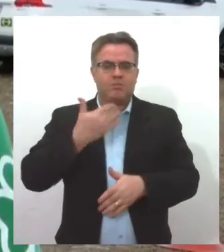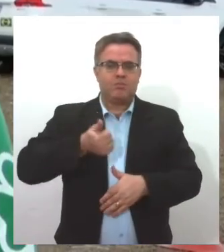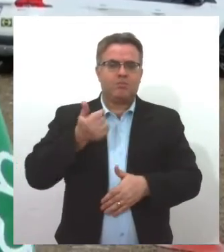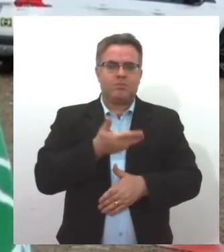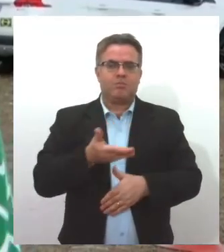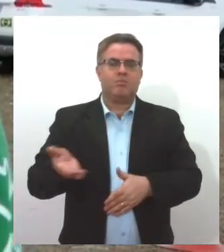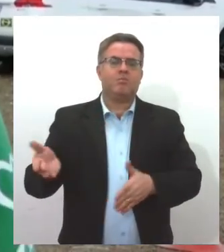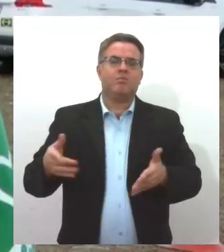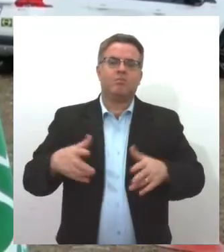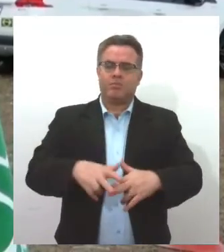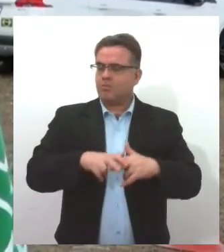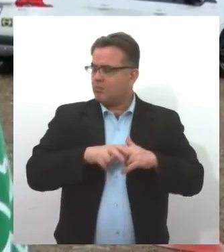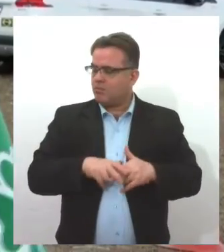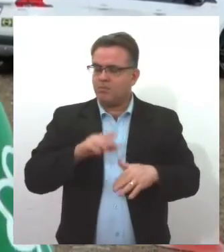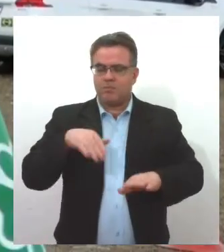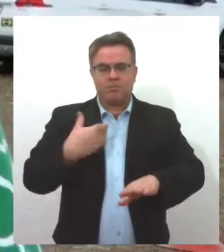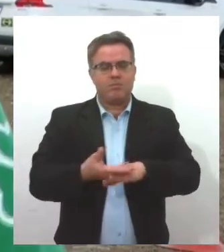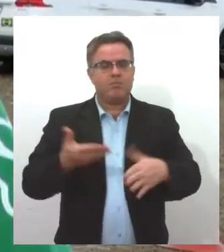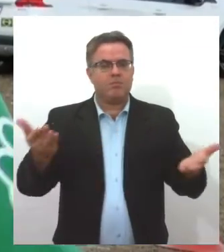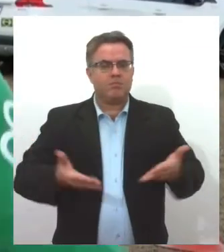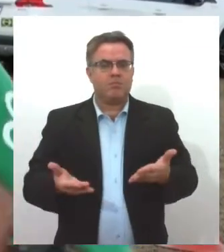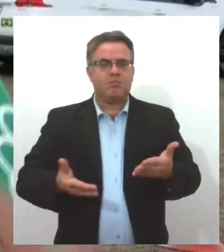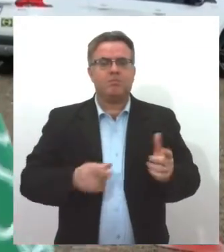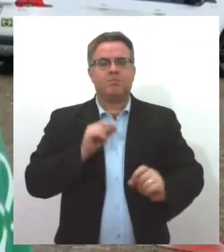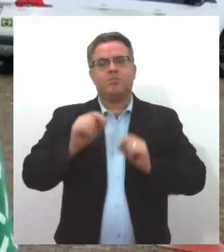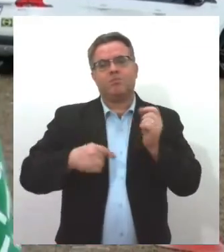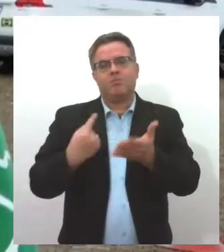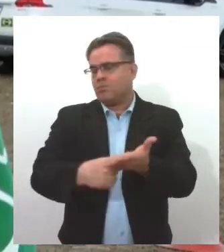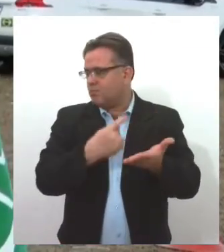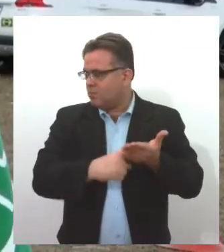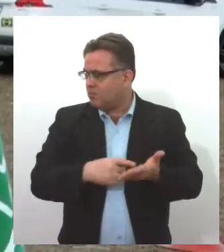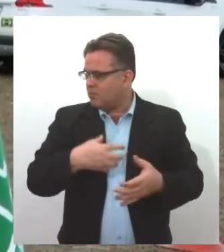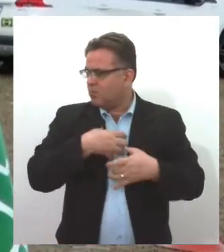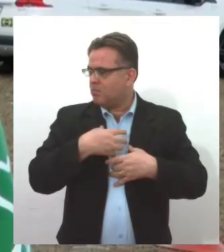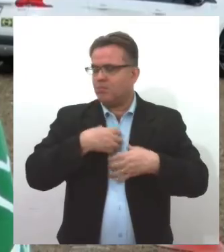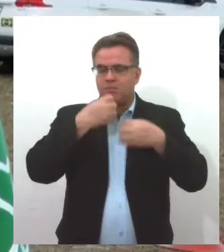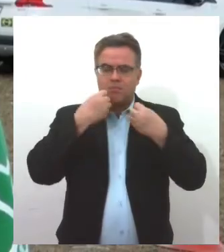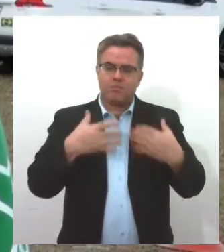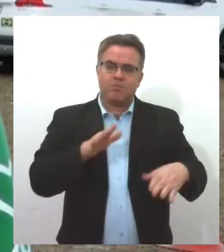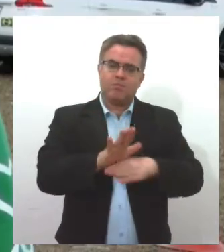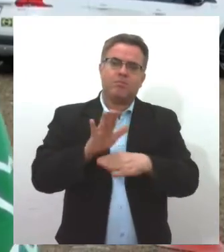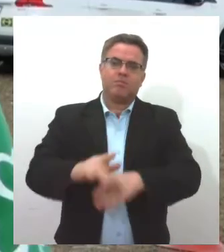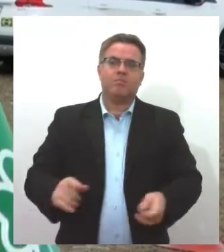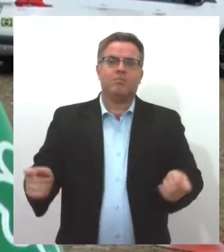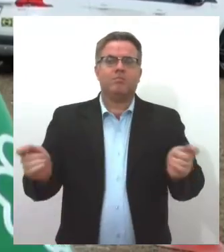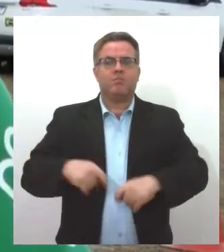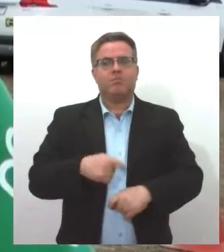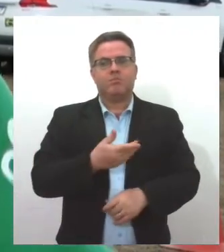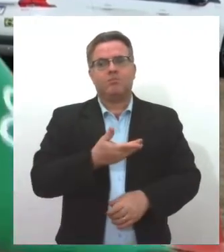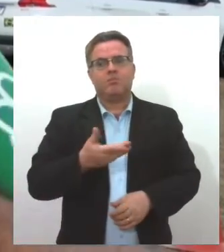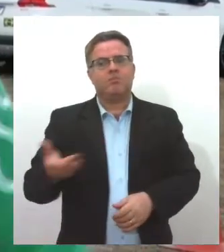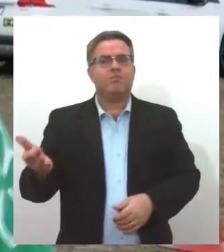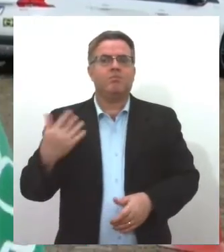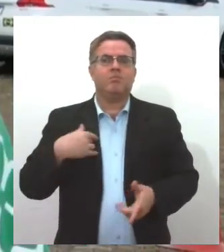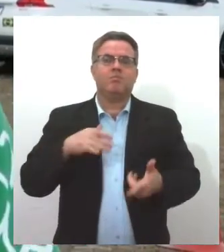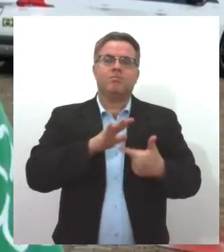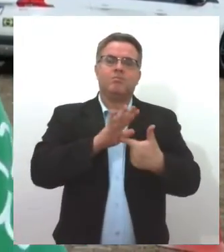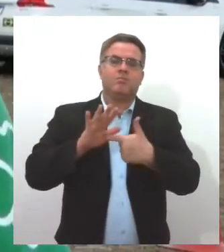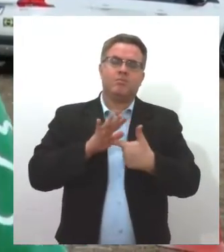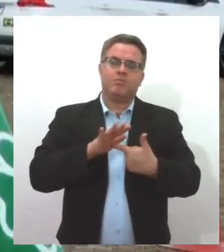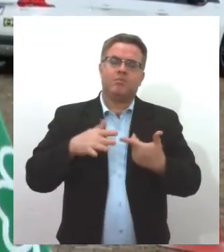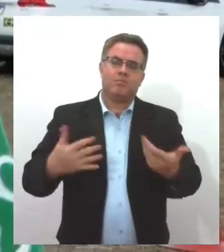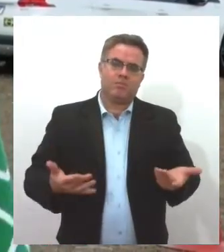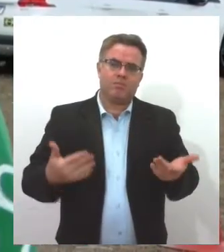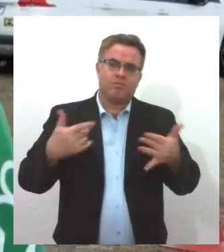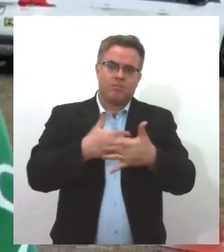Desde então, a gente vem tentando construir tudo que sente que tem mais necessidade ali dentro do Alok para apresentar a cidade para o Alok,